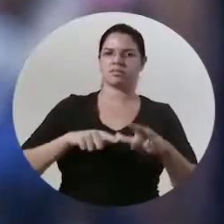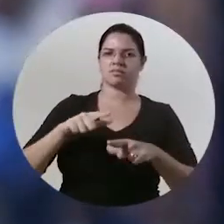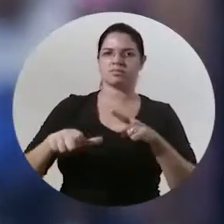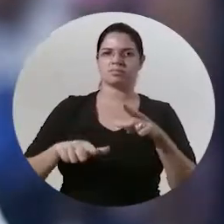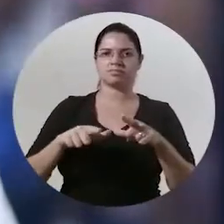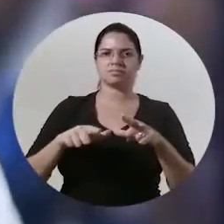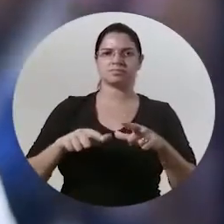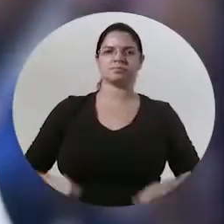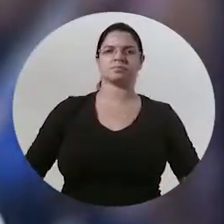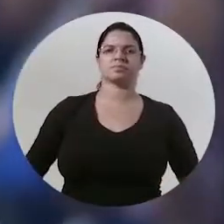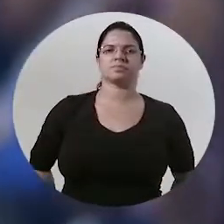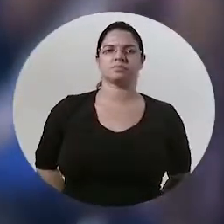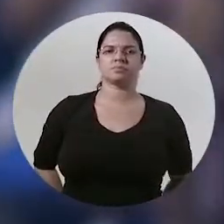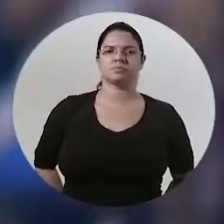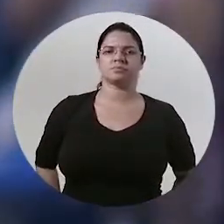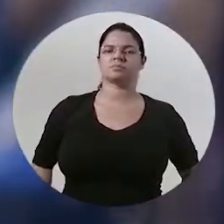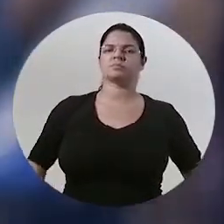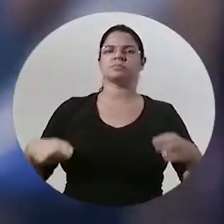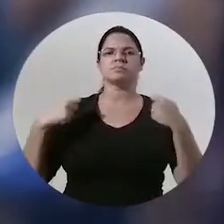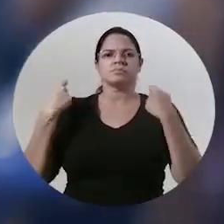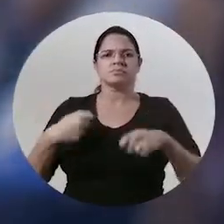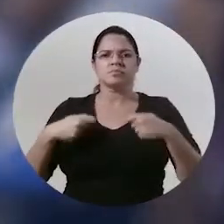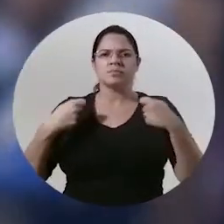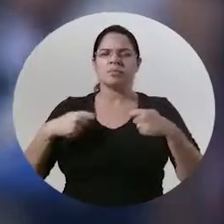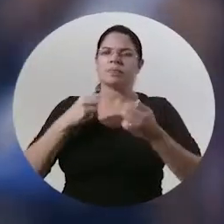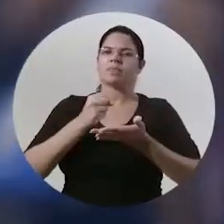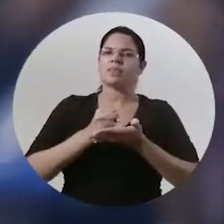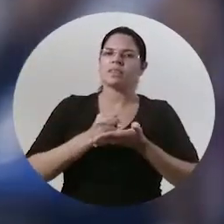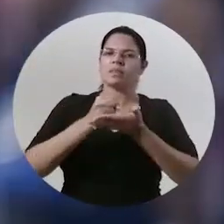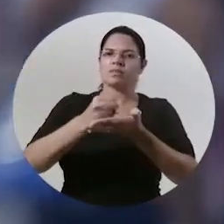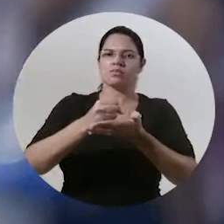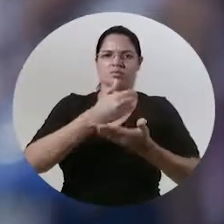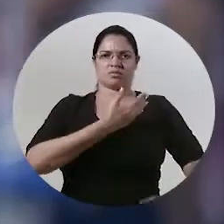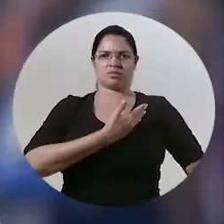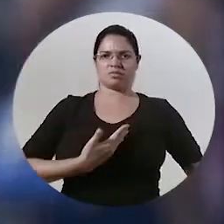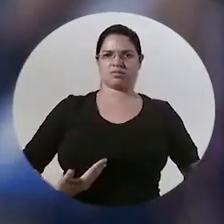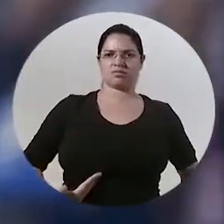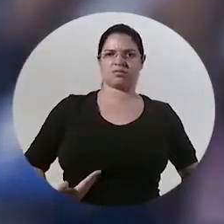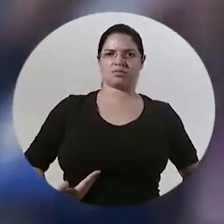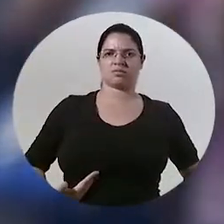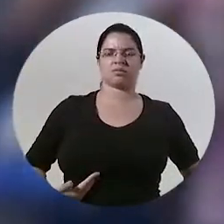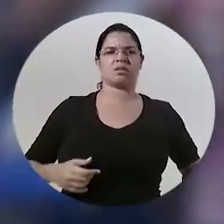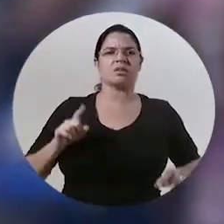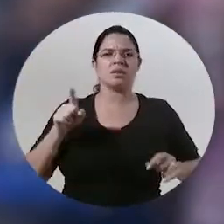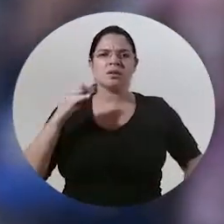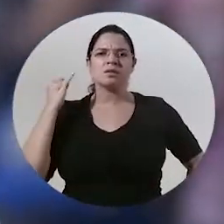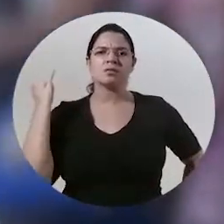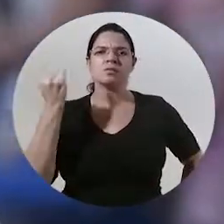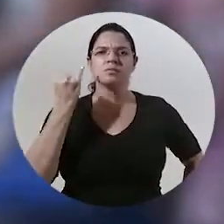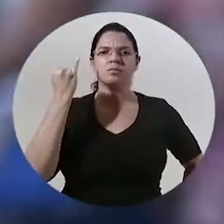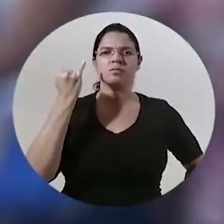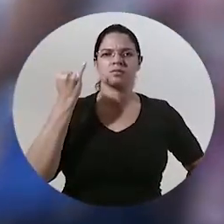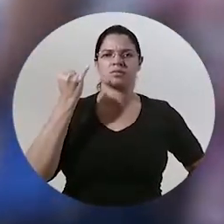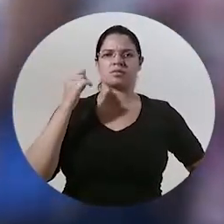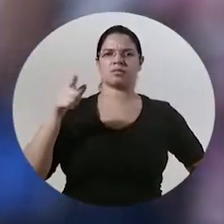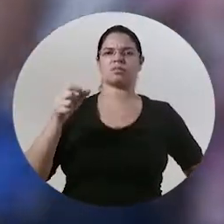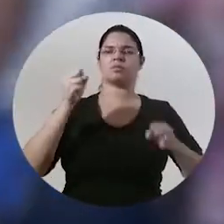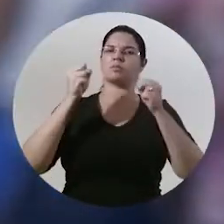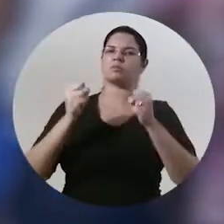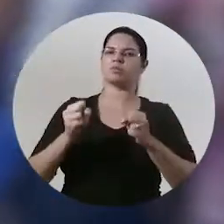incisivo o apoio governamental incisivo o apoio do poder judiciário